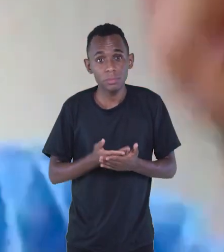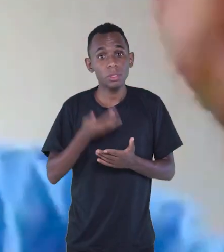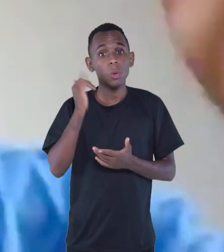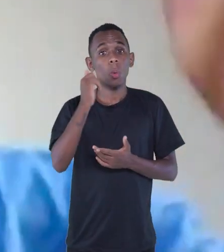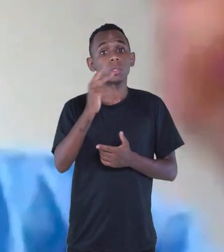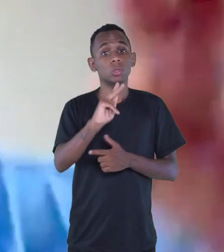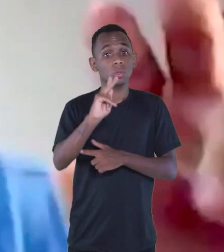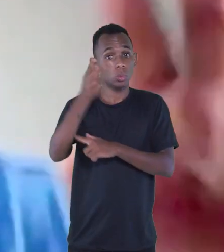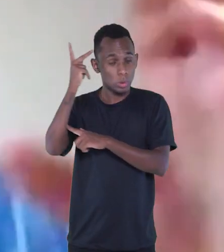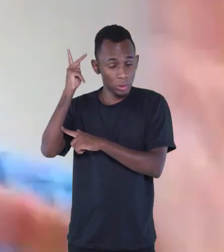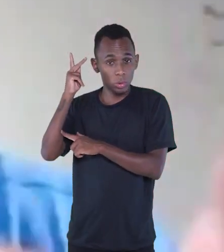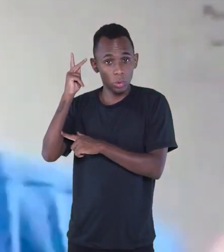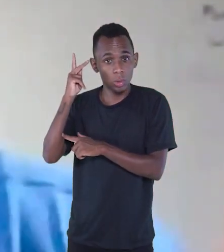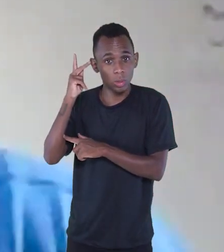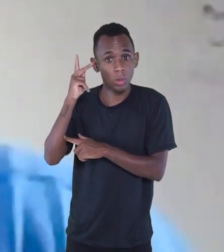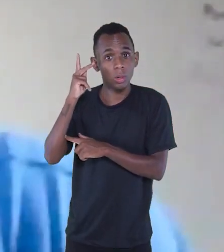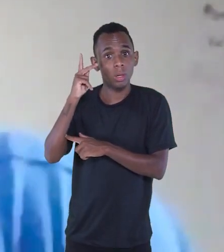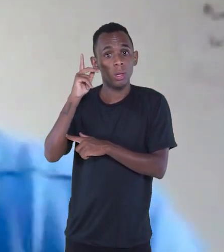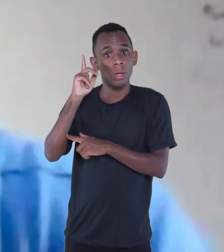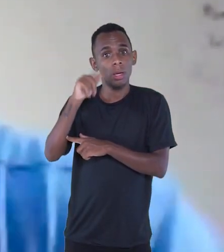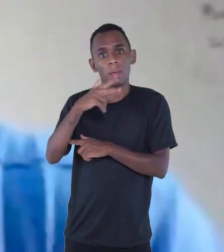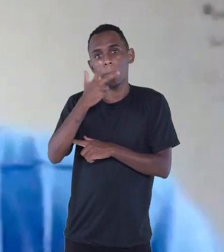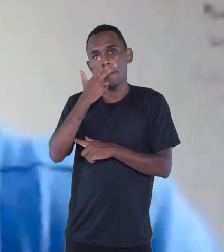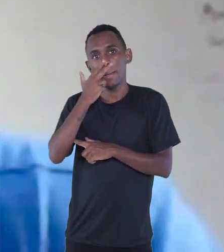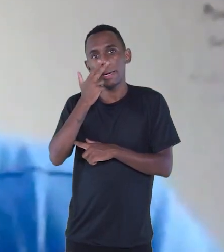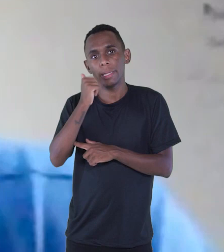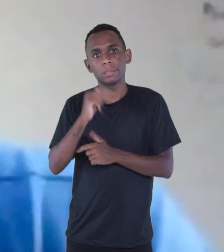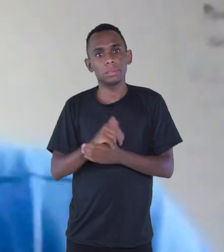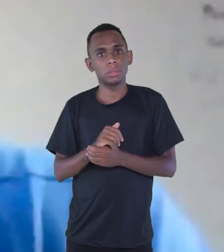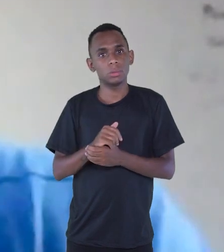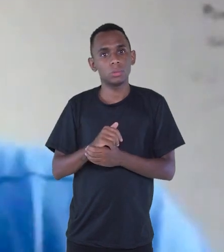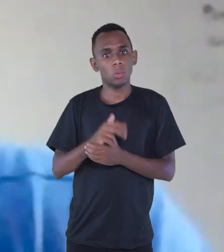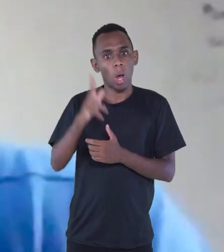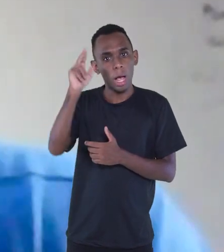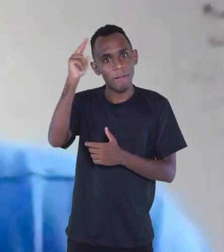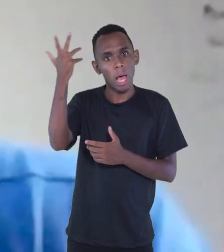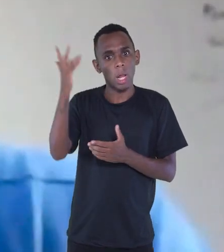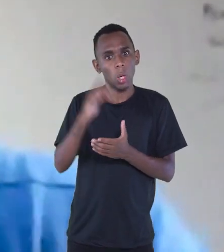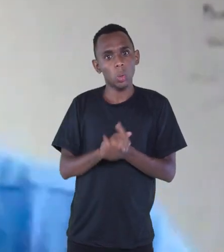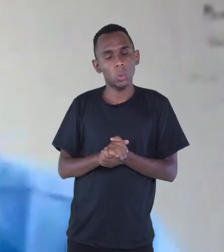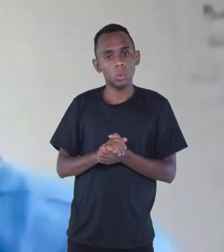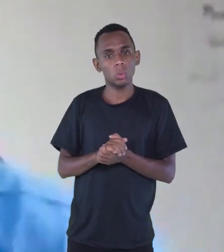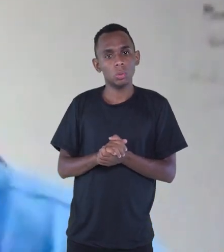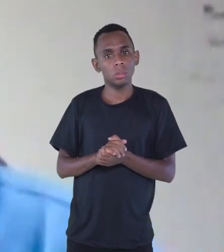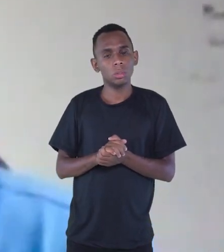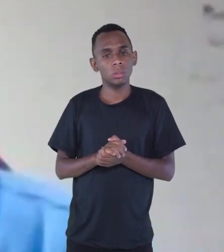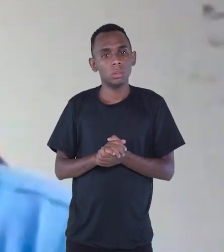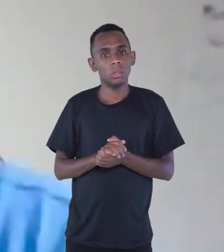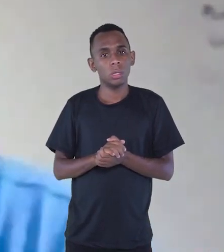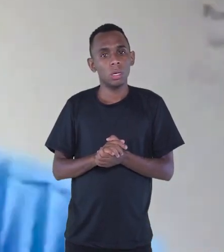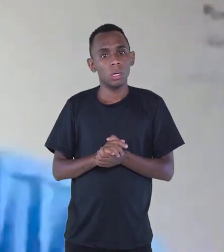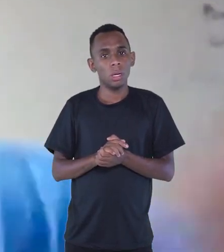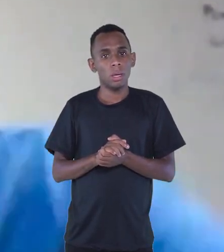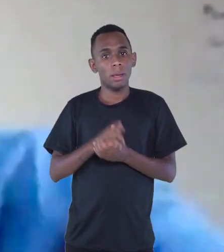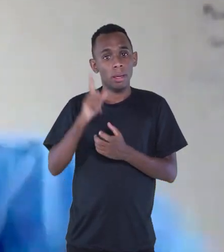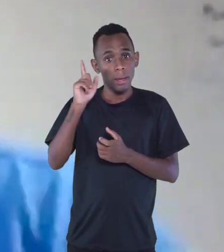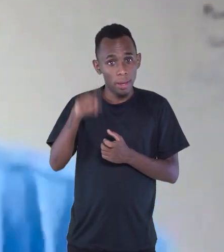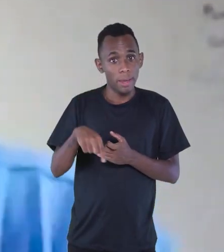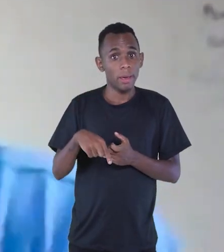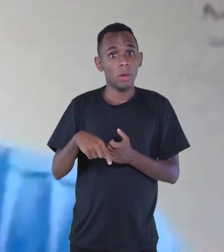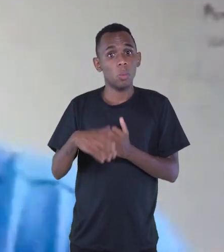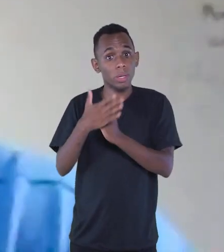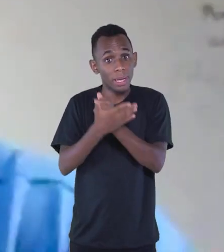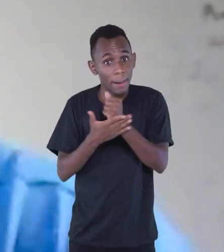entre aspas, o cavalo, que é um termo que se usa nas religiões afro, que é o que traz,